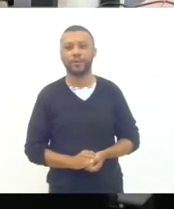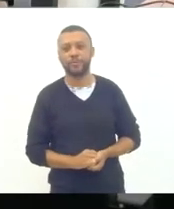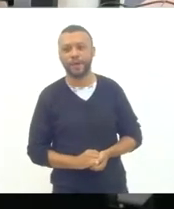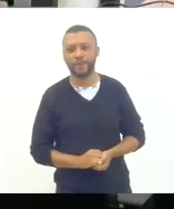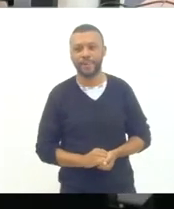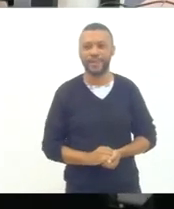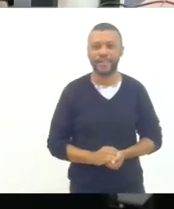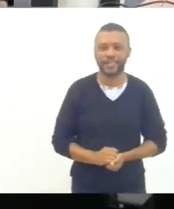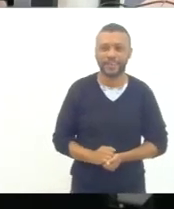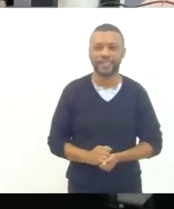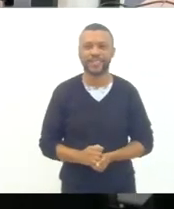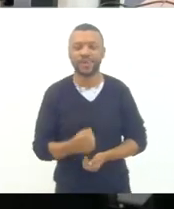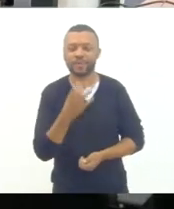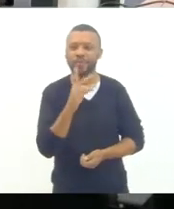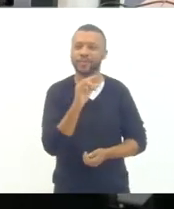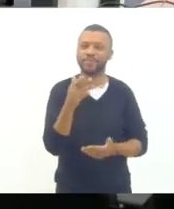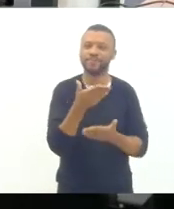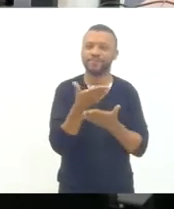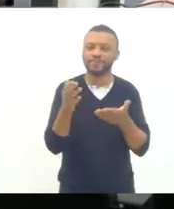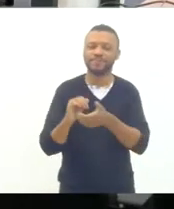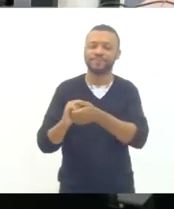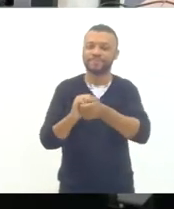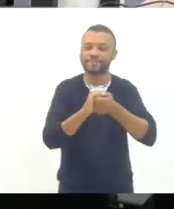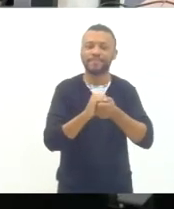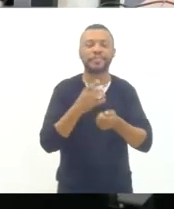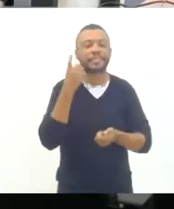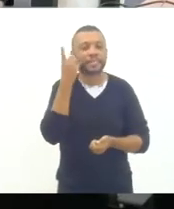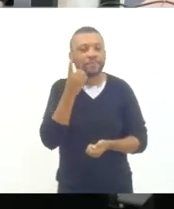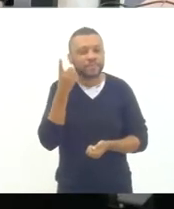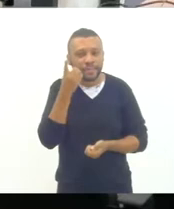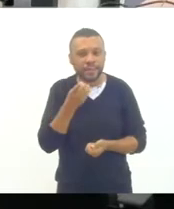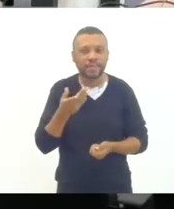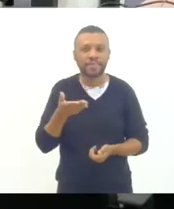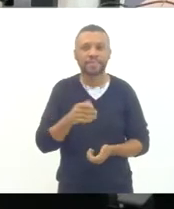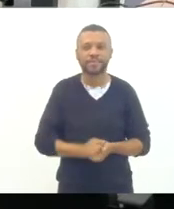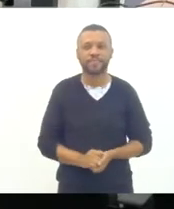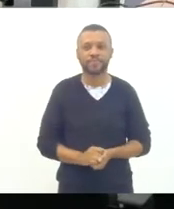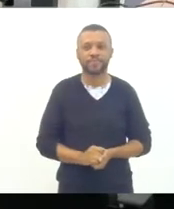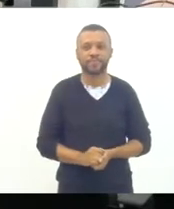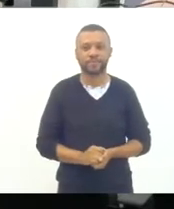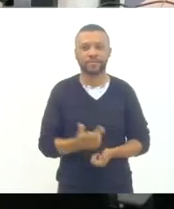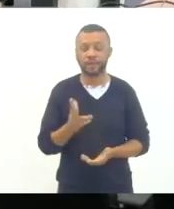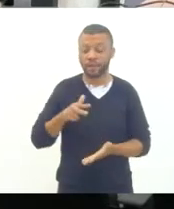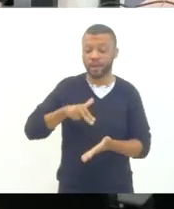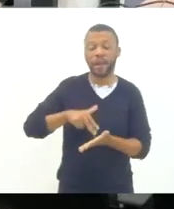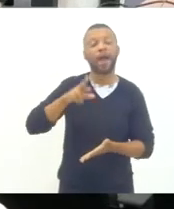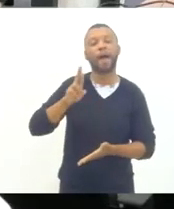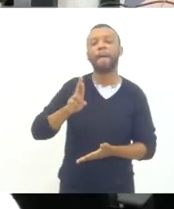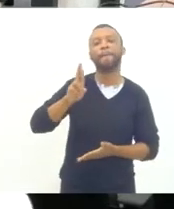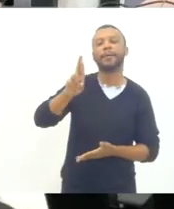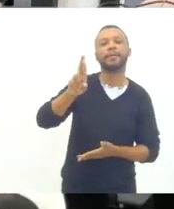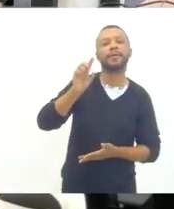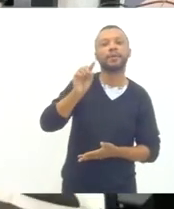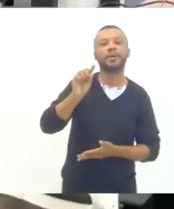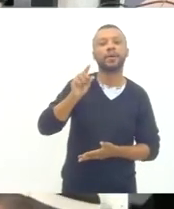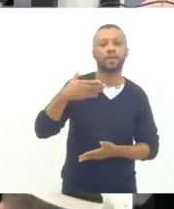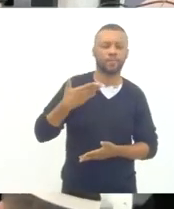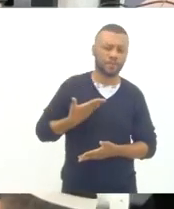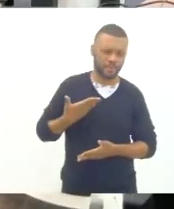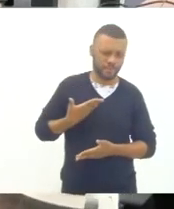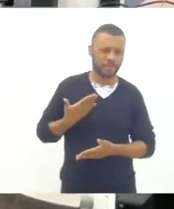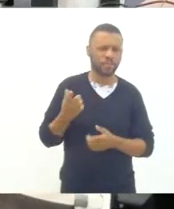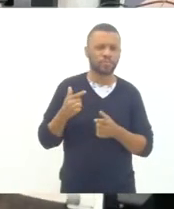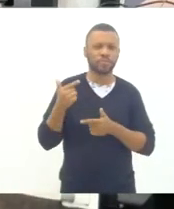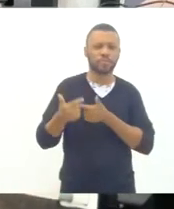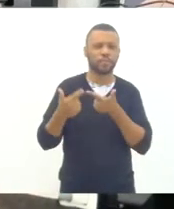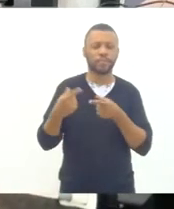Bom dia a todos, senhoras e senhores, deputados. Eu estou aqui representando o meu colega, que é vice